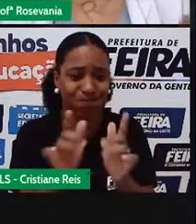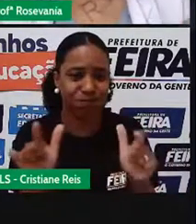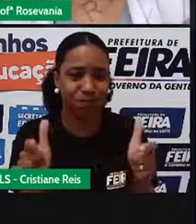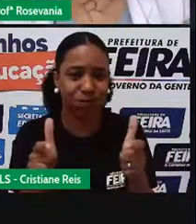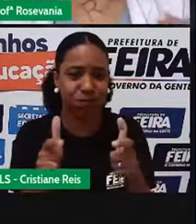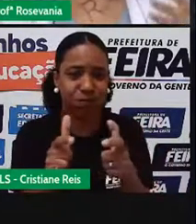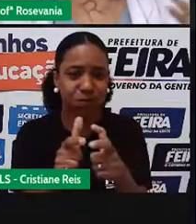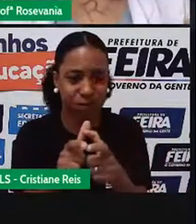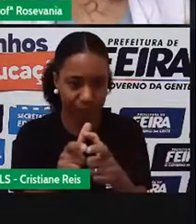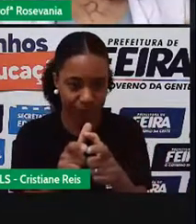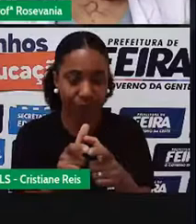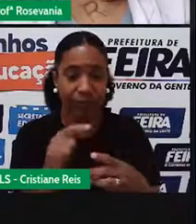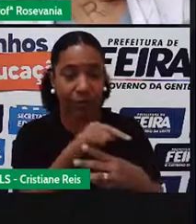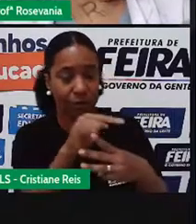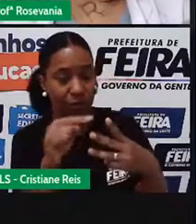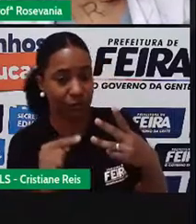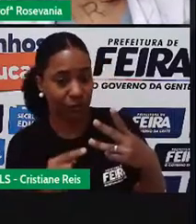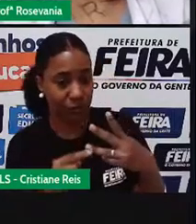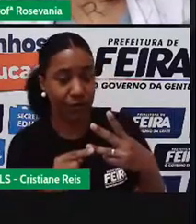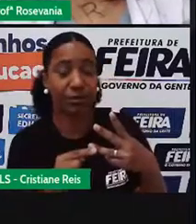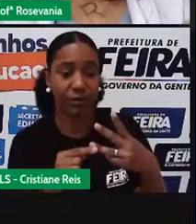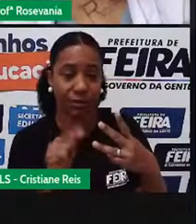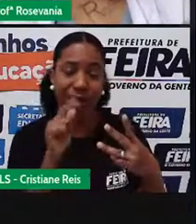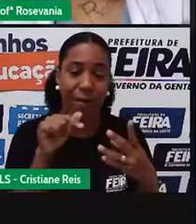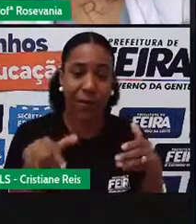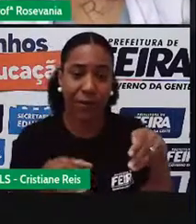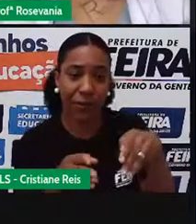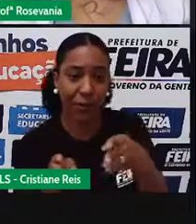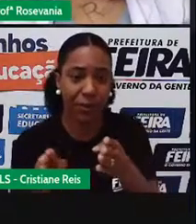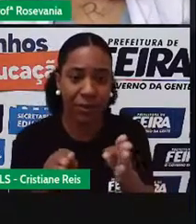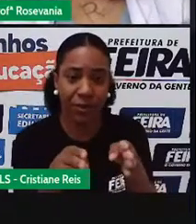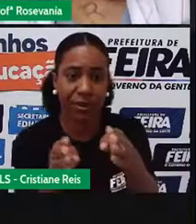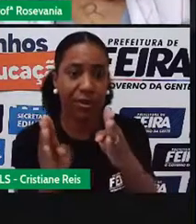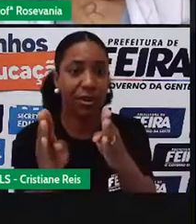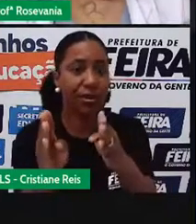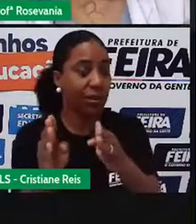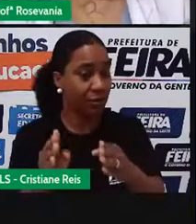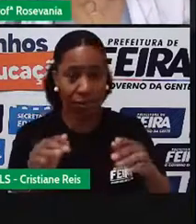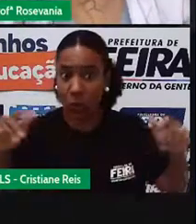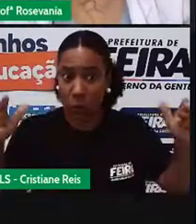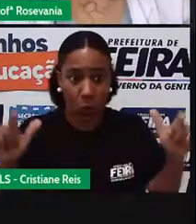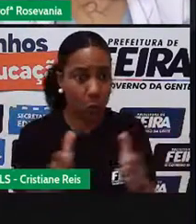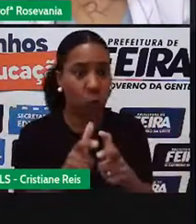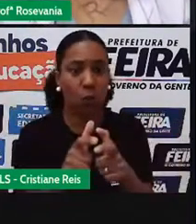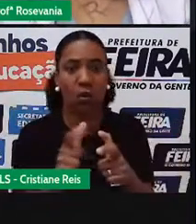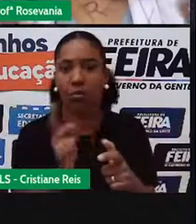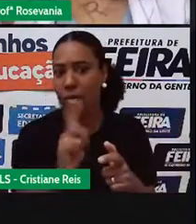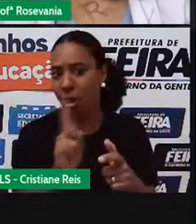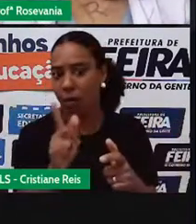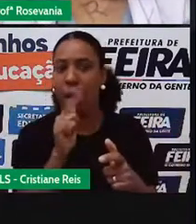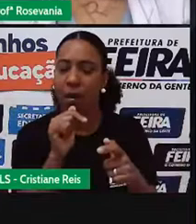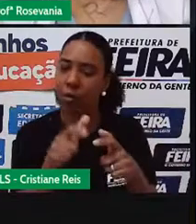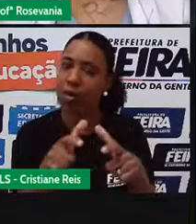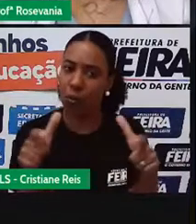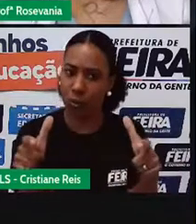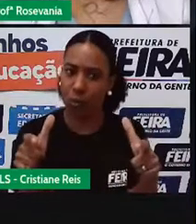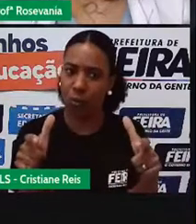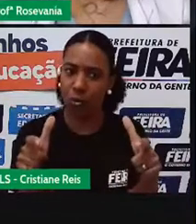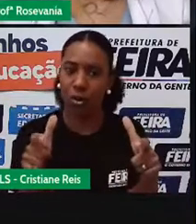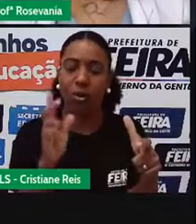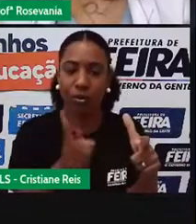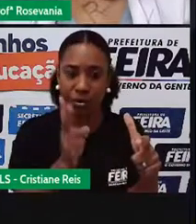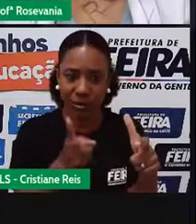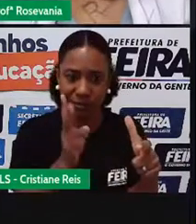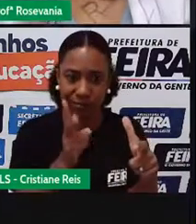ou seja, não, eles não secam totalmente, no caso, né, mesmo sendo degradado, sempre tem algum cantinho que ainda tem